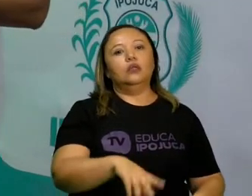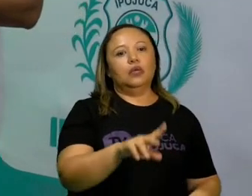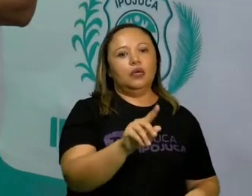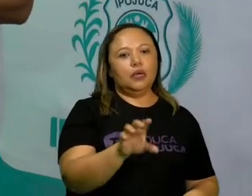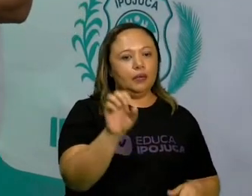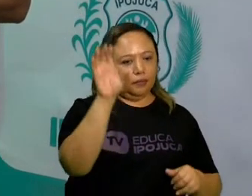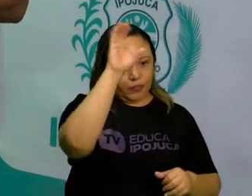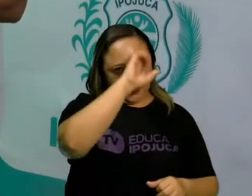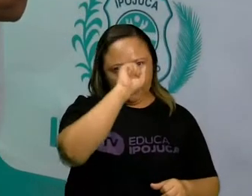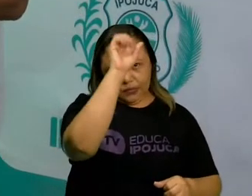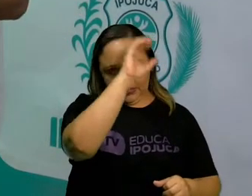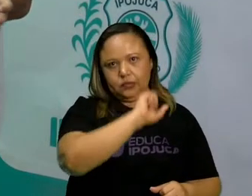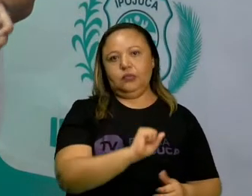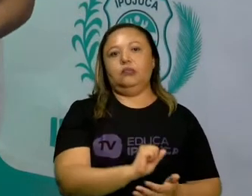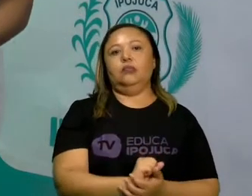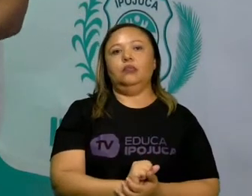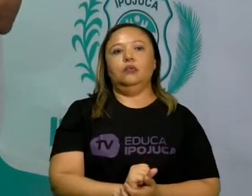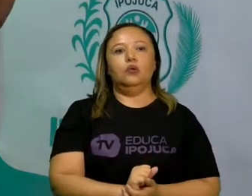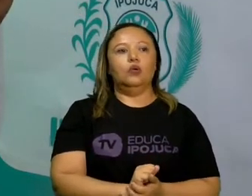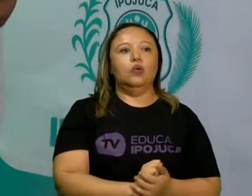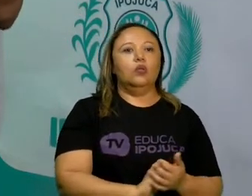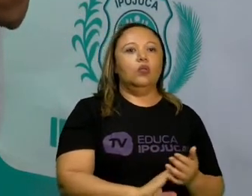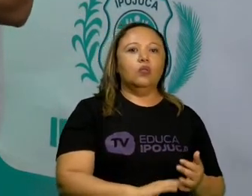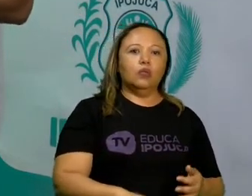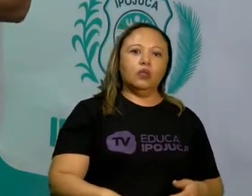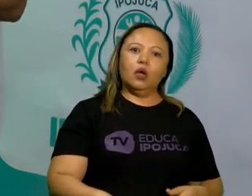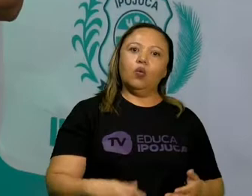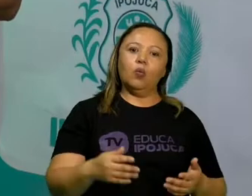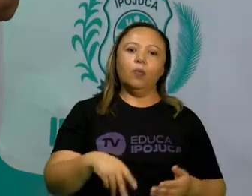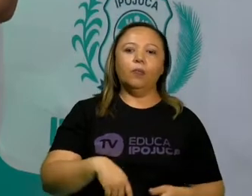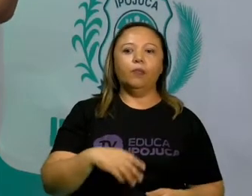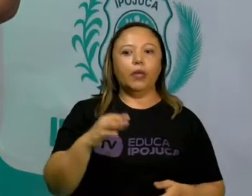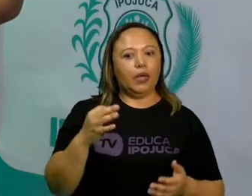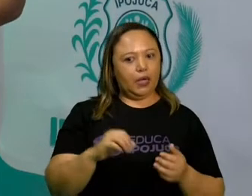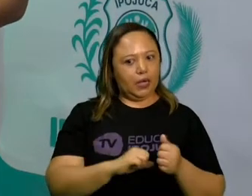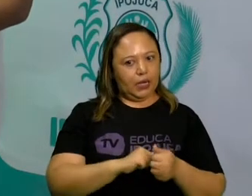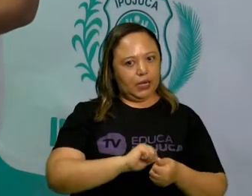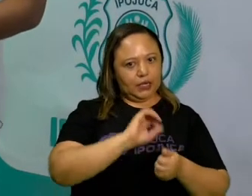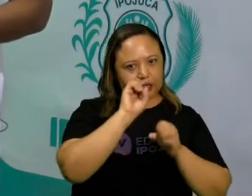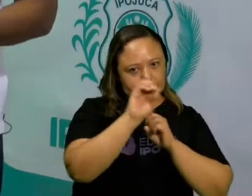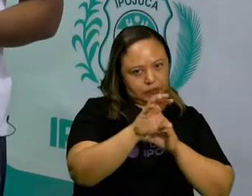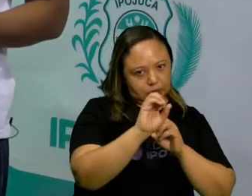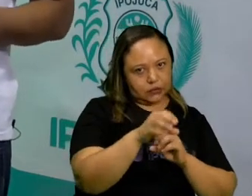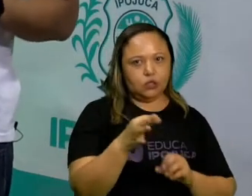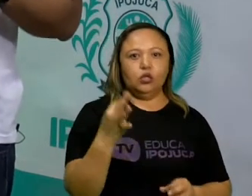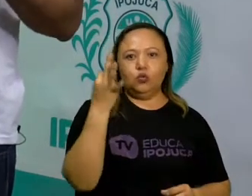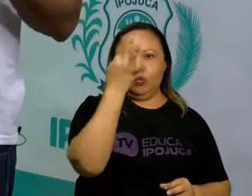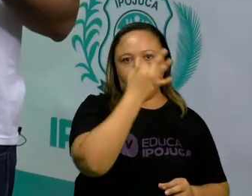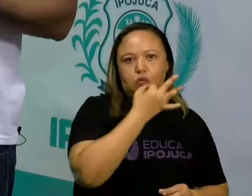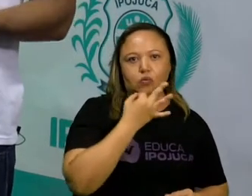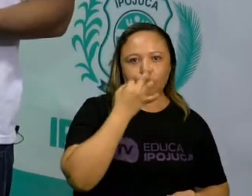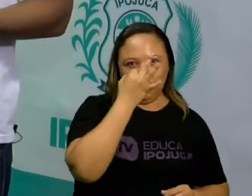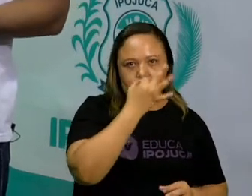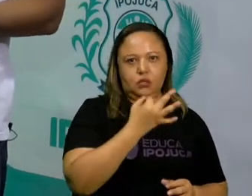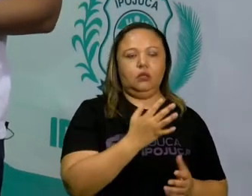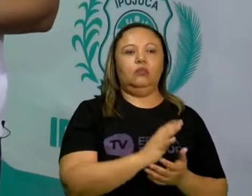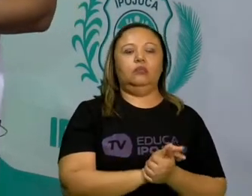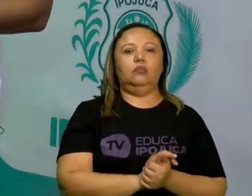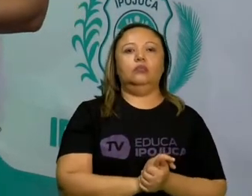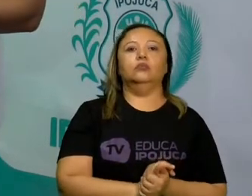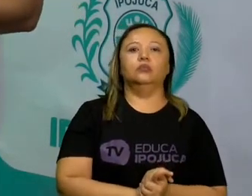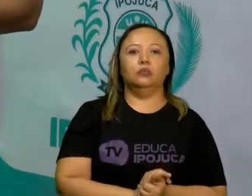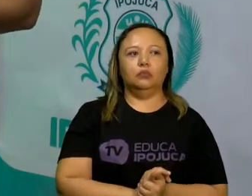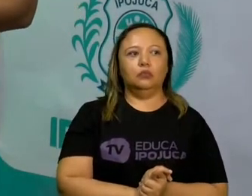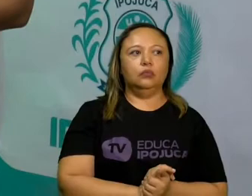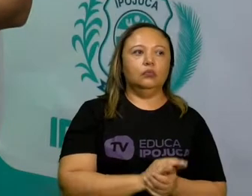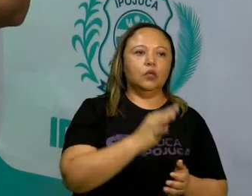dos jogos ao longo de todas as gerações. Tá ok? Eles são transmitidos, como